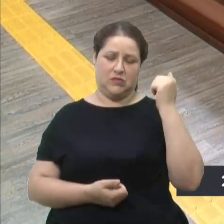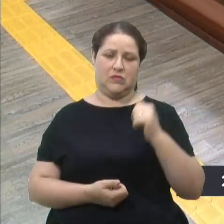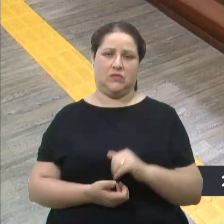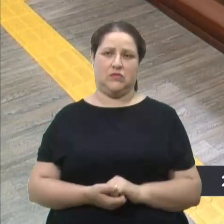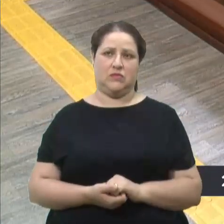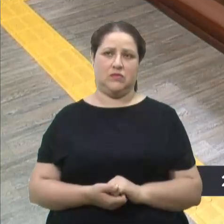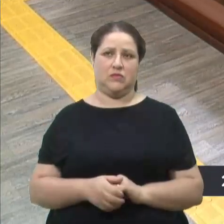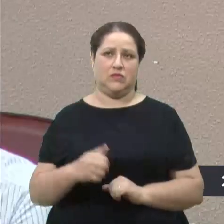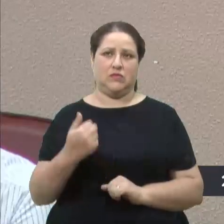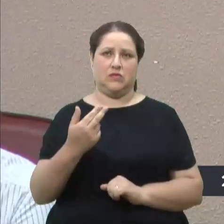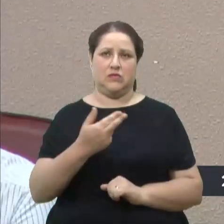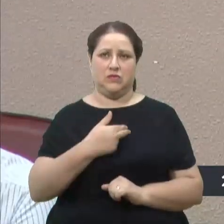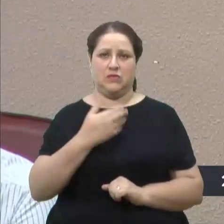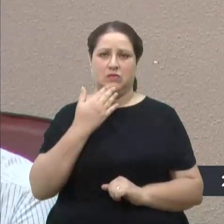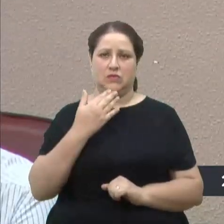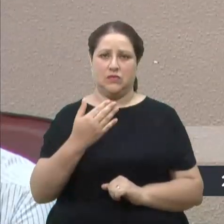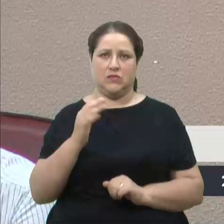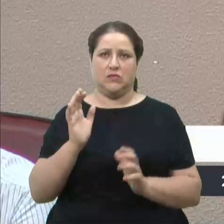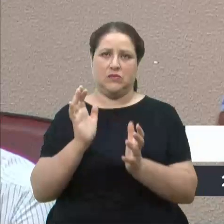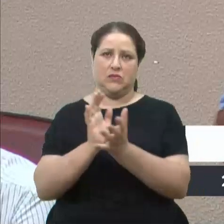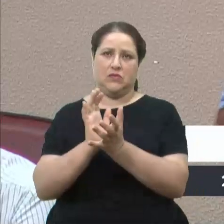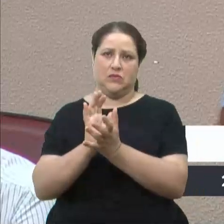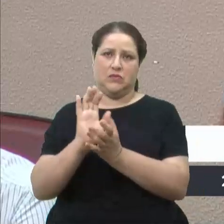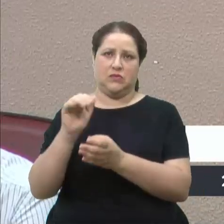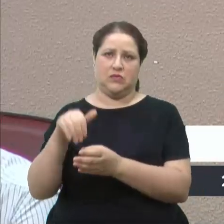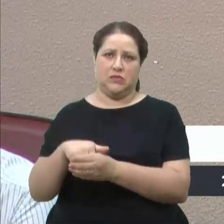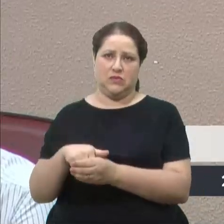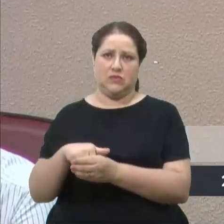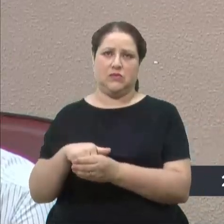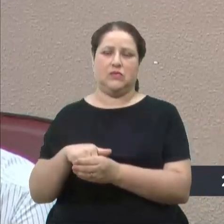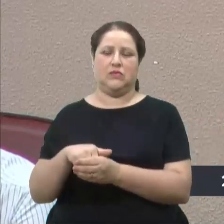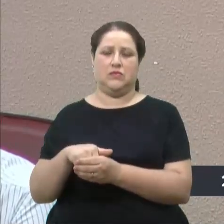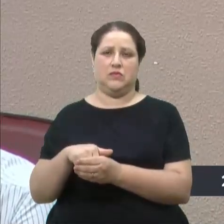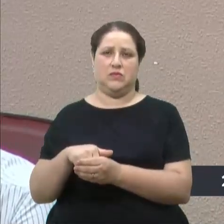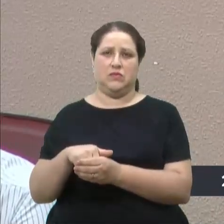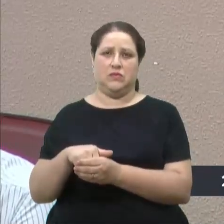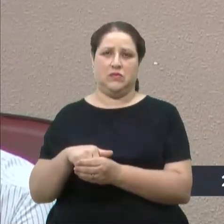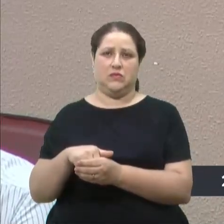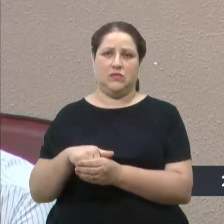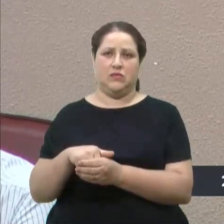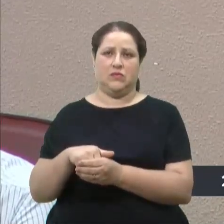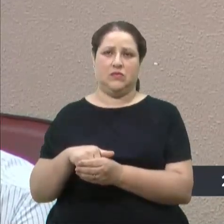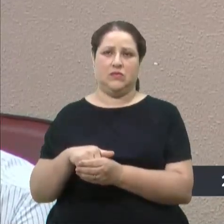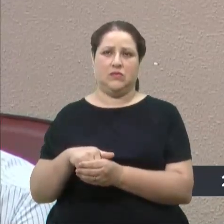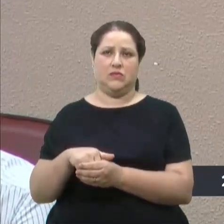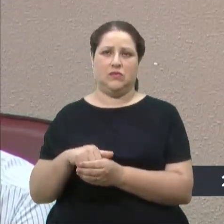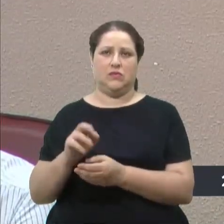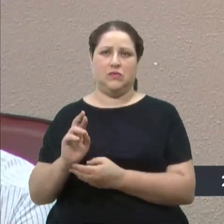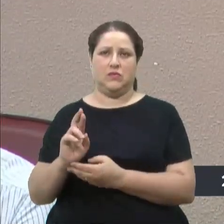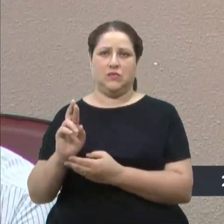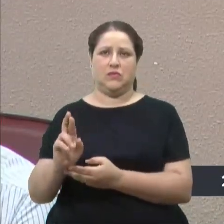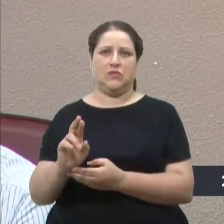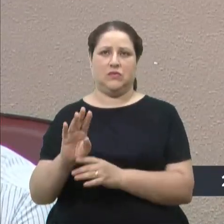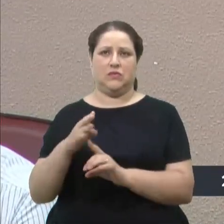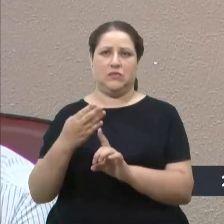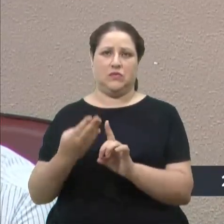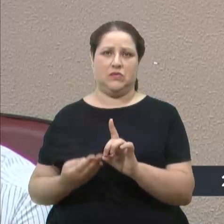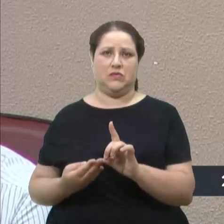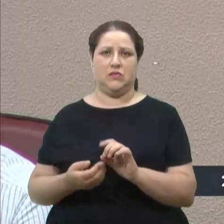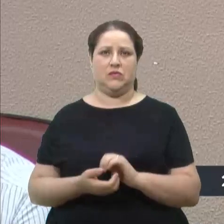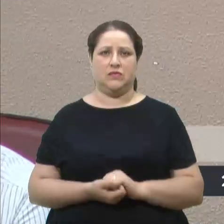gente não pediu para os demais colegas para votar, mas estamos pedindo o voto, para votar em nome desta homenagem,